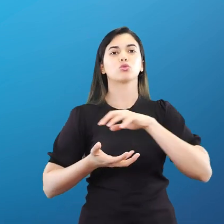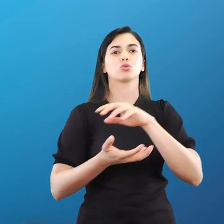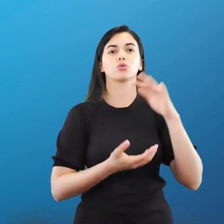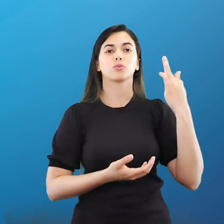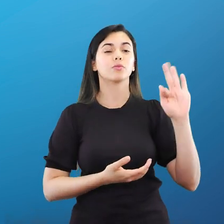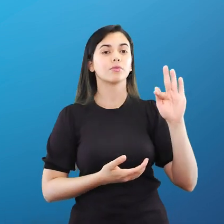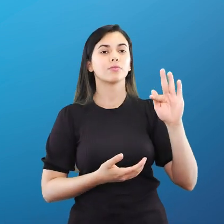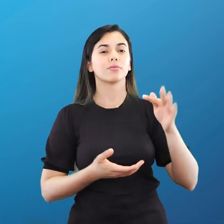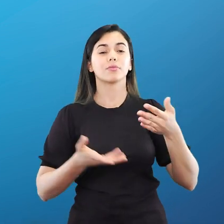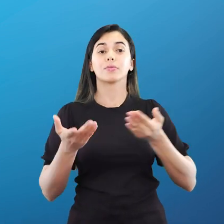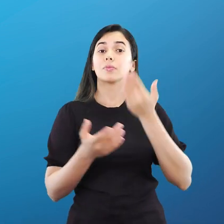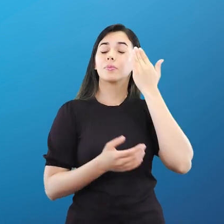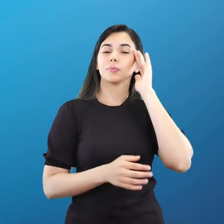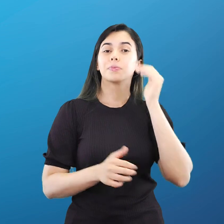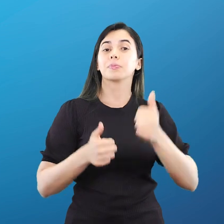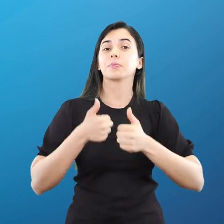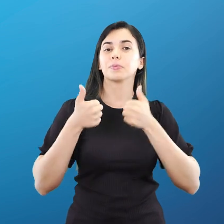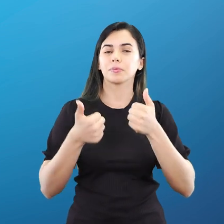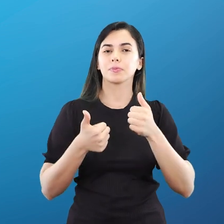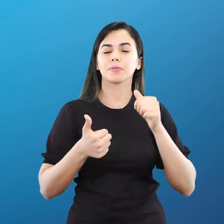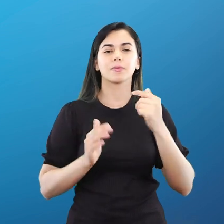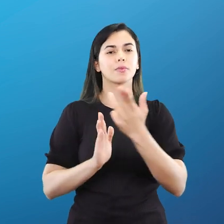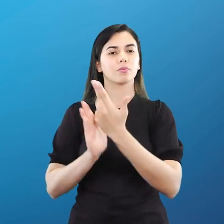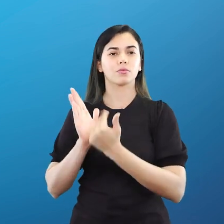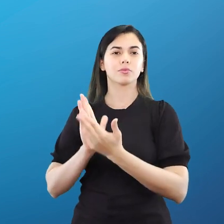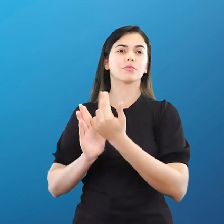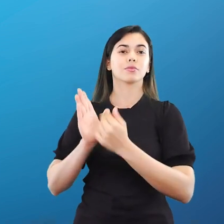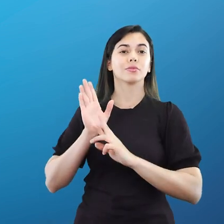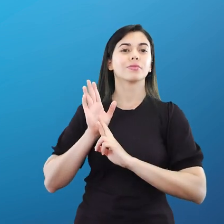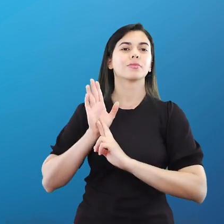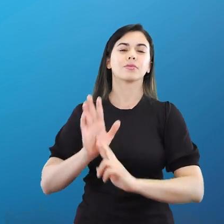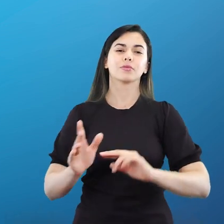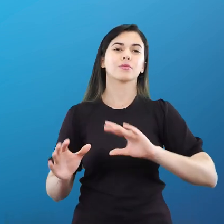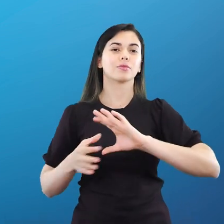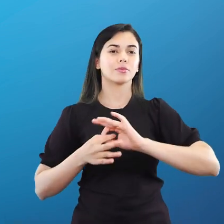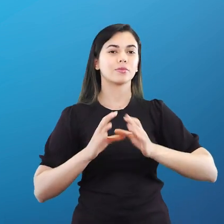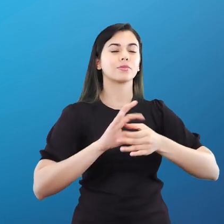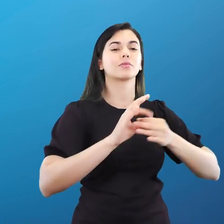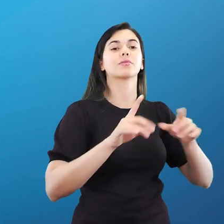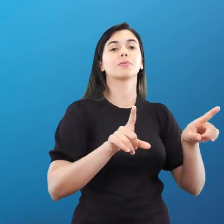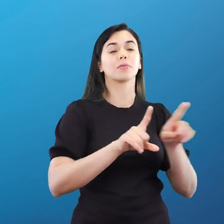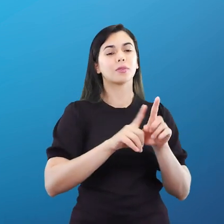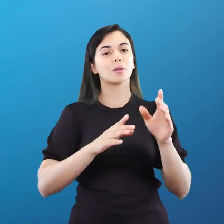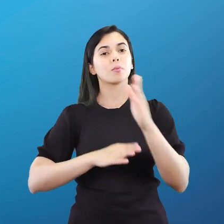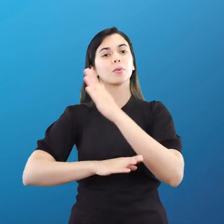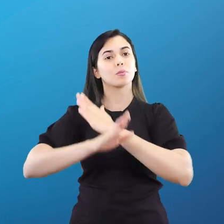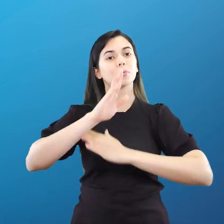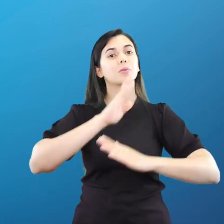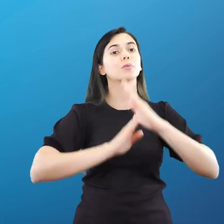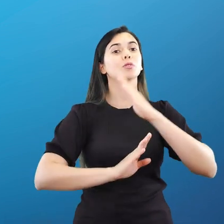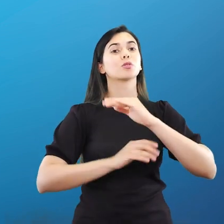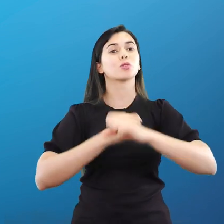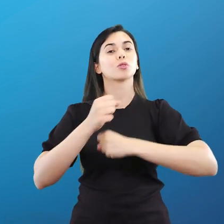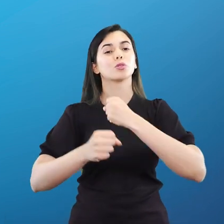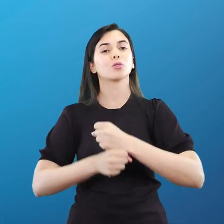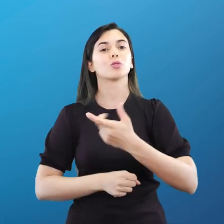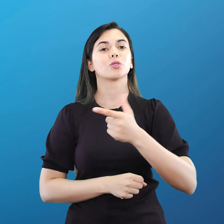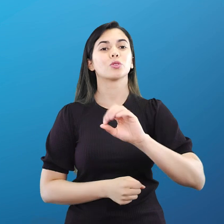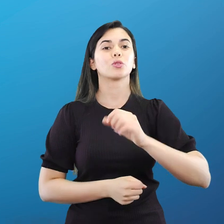entender mais isso? Os mascotes dos Jogos Olímpicos e Paralímpicos de Paris 2024,